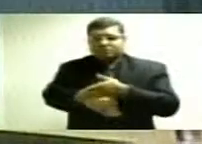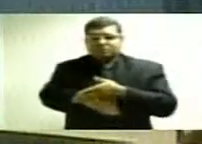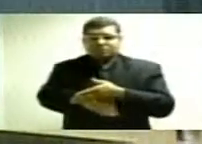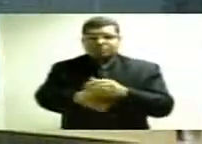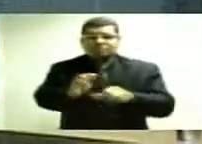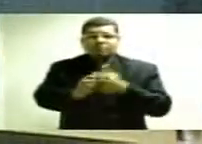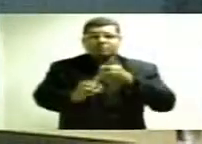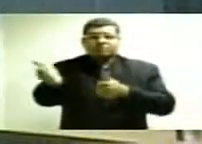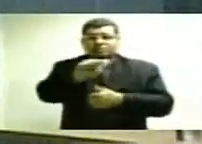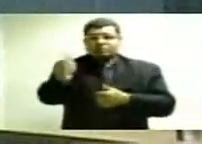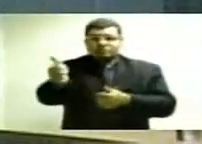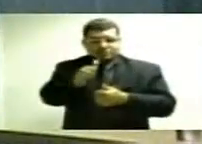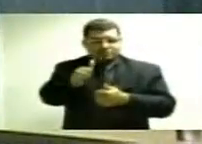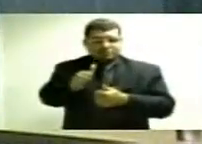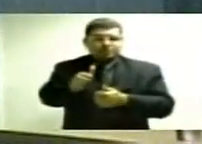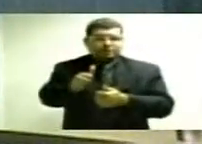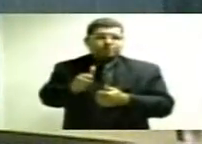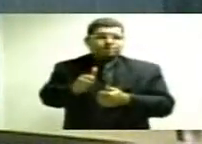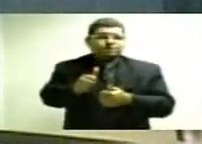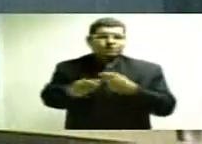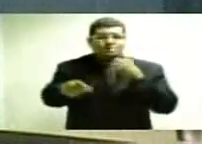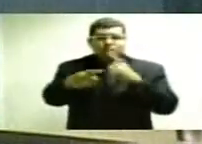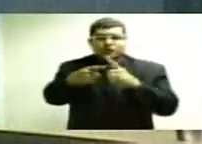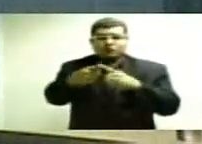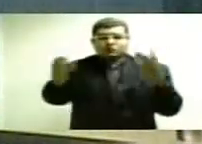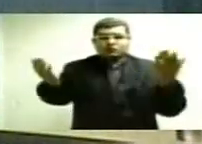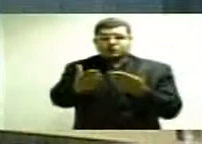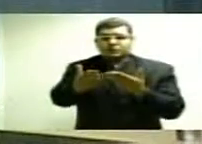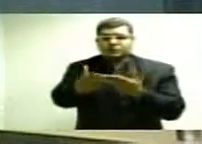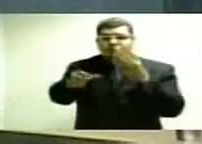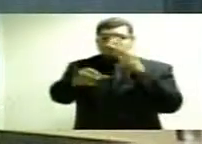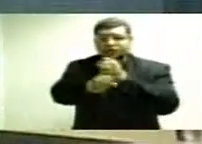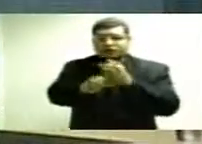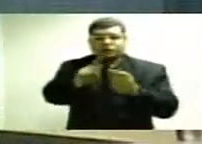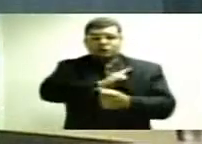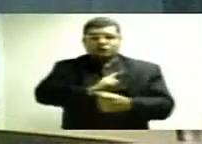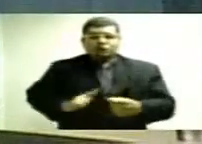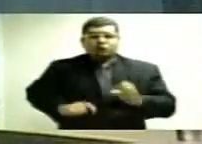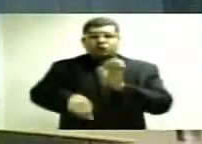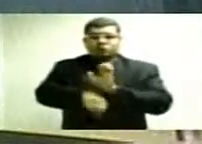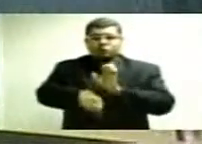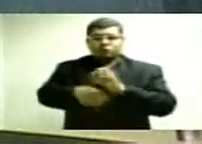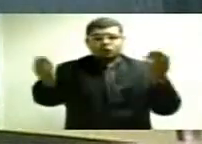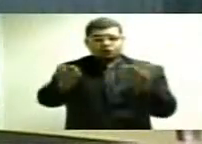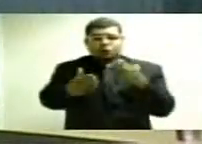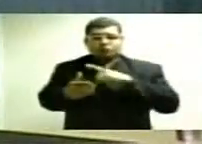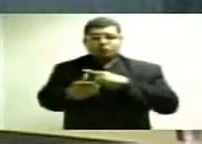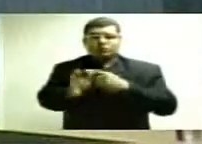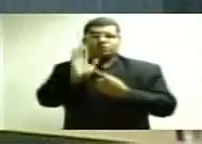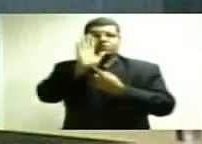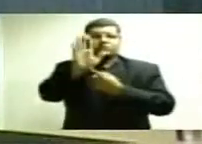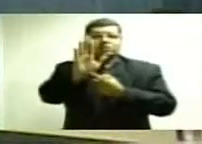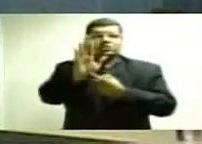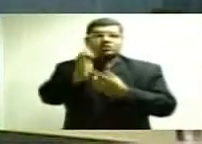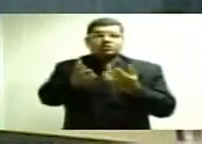apenas 11 bilhões e 100 milhões de reais. Portanto, as contas do governo do Estado do Amazonas, hoje, têm um déficit